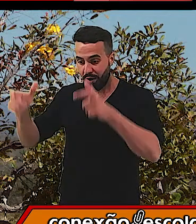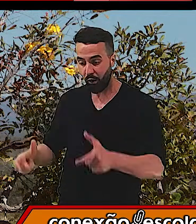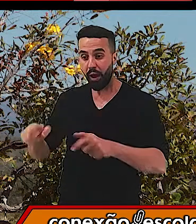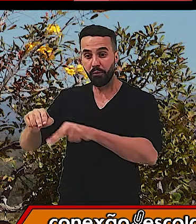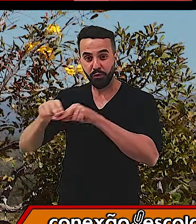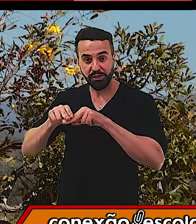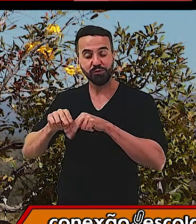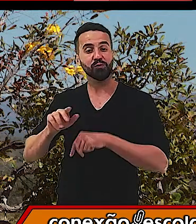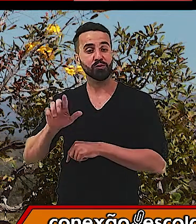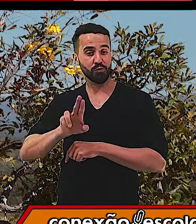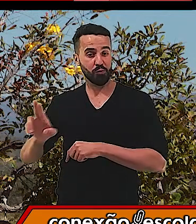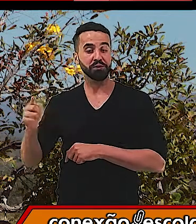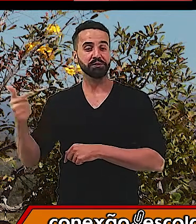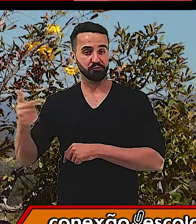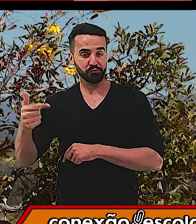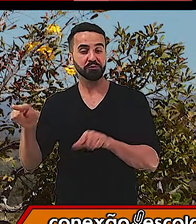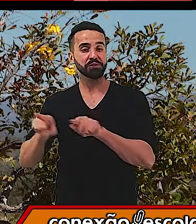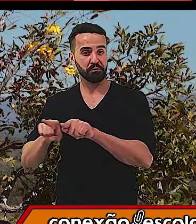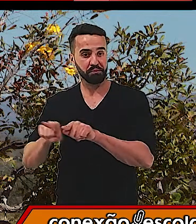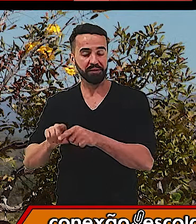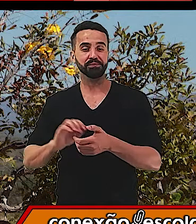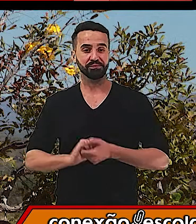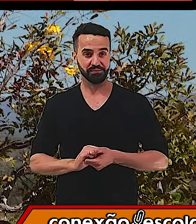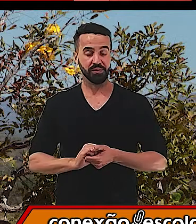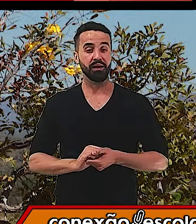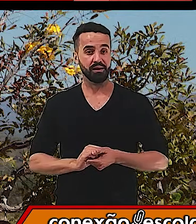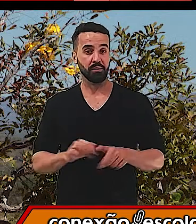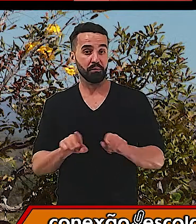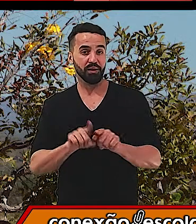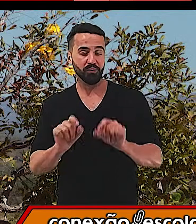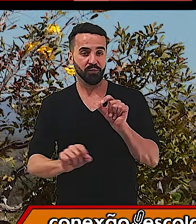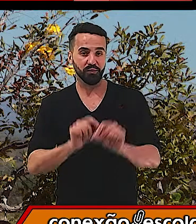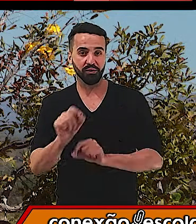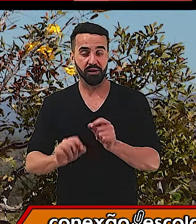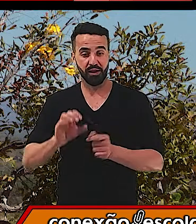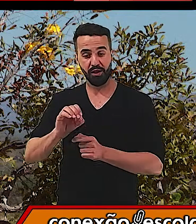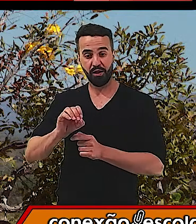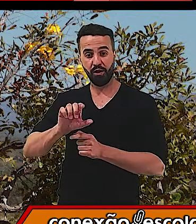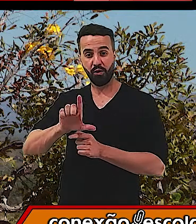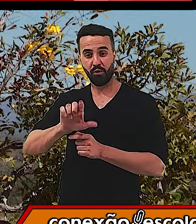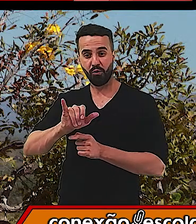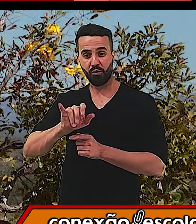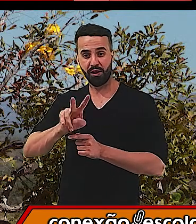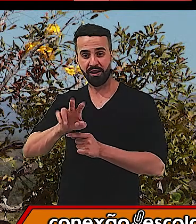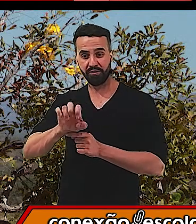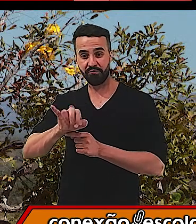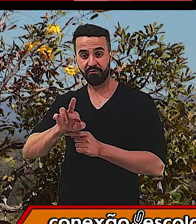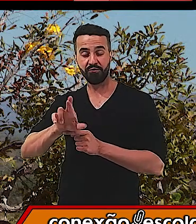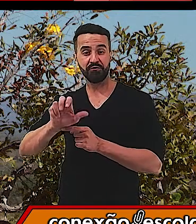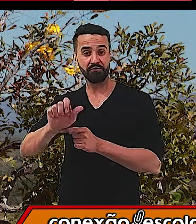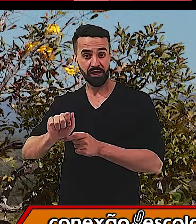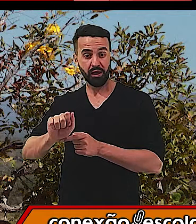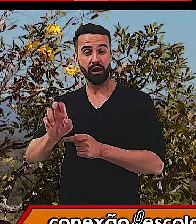adotadas como sobrenome. O mesmo se aplica para o sobrenome Oliveira, que também é